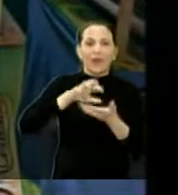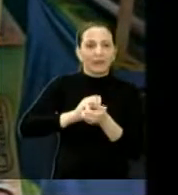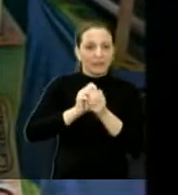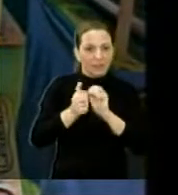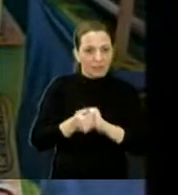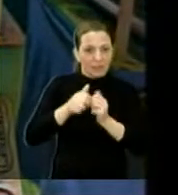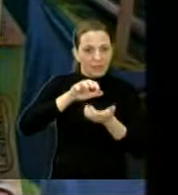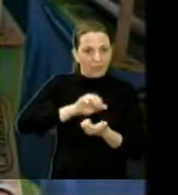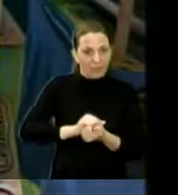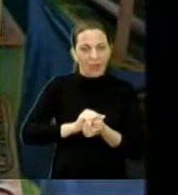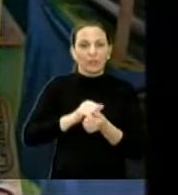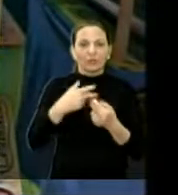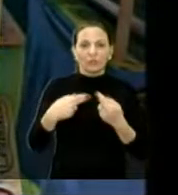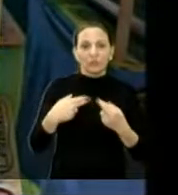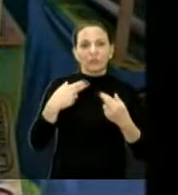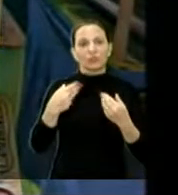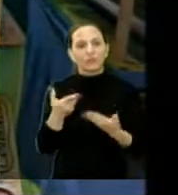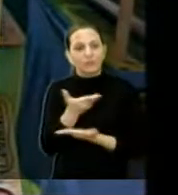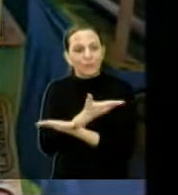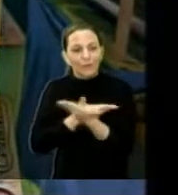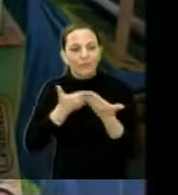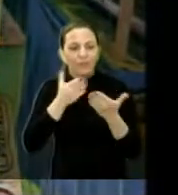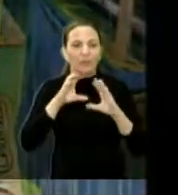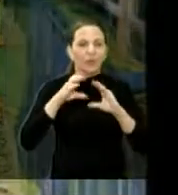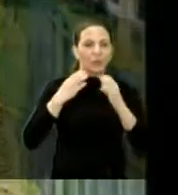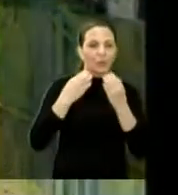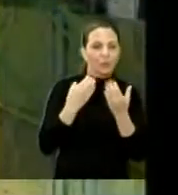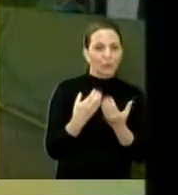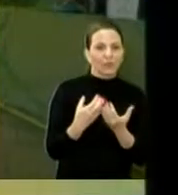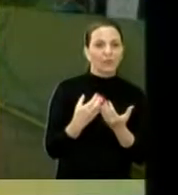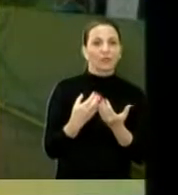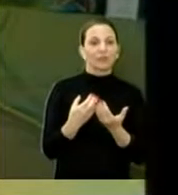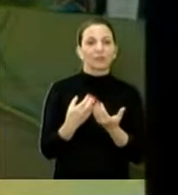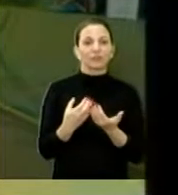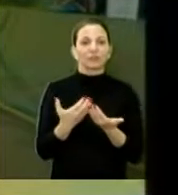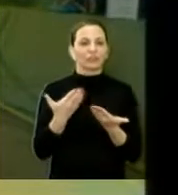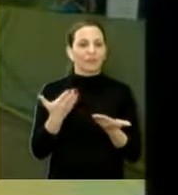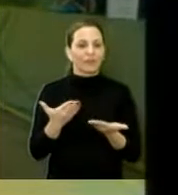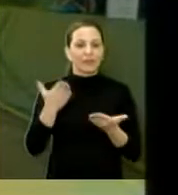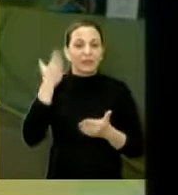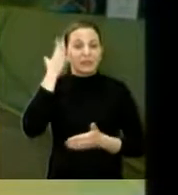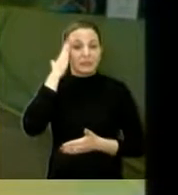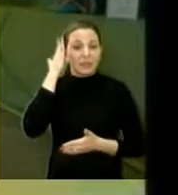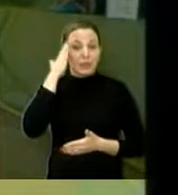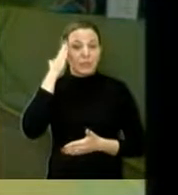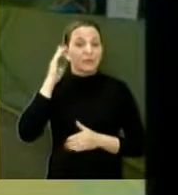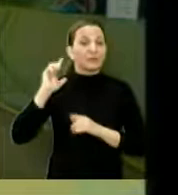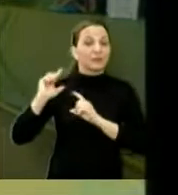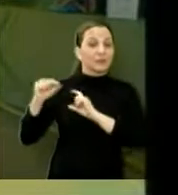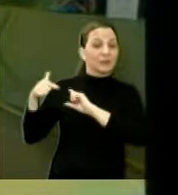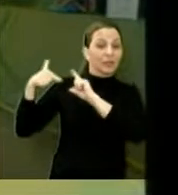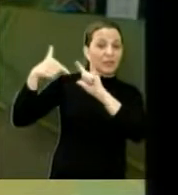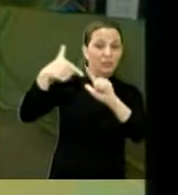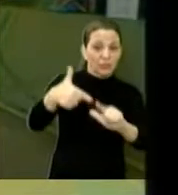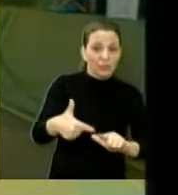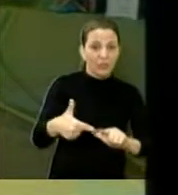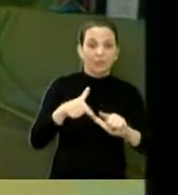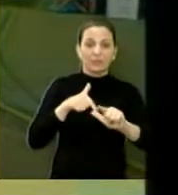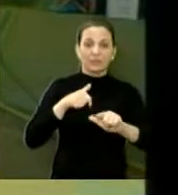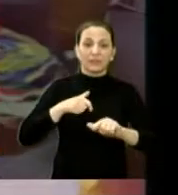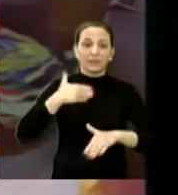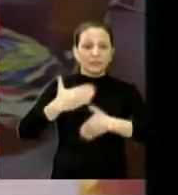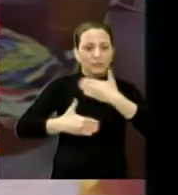convivência social daquela comunidade, difundir saberes tradicionais, similar à potência e crescimento,